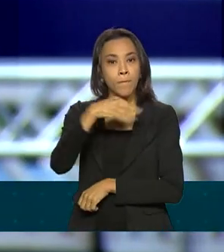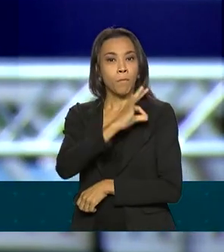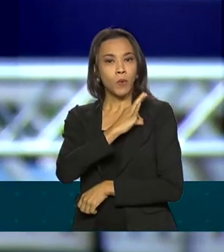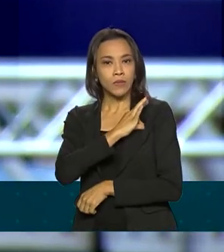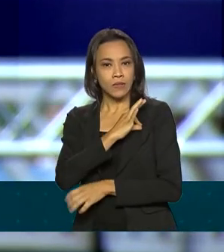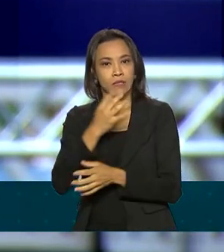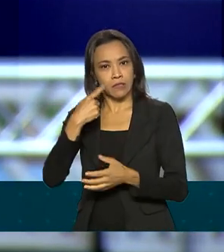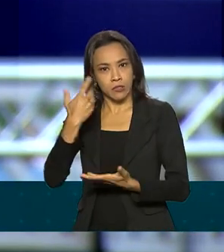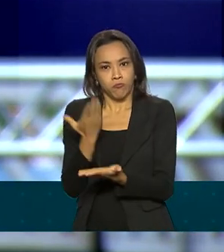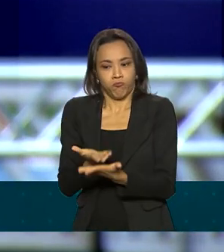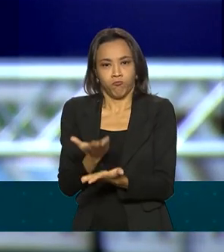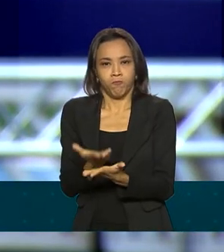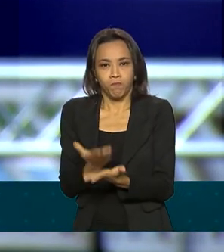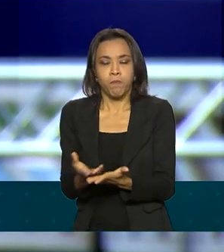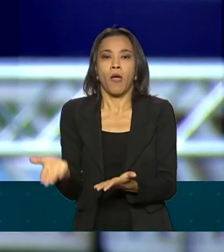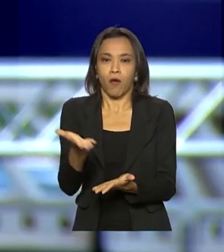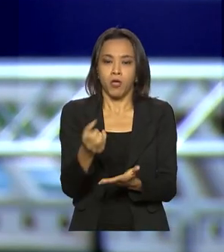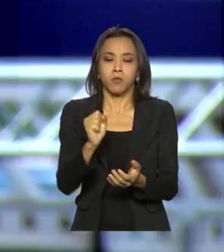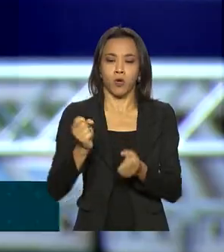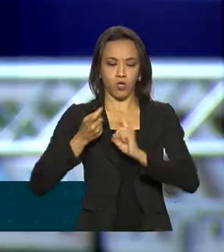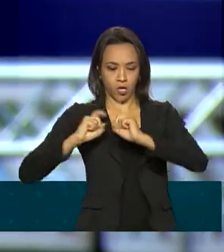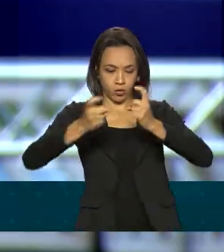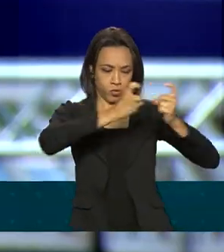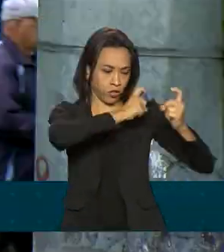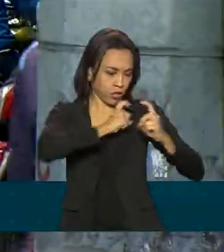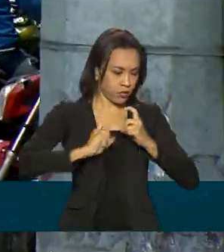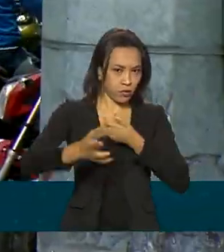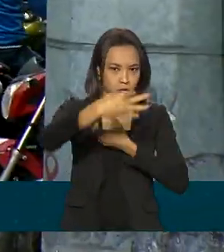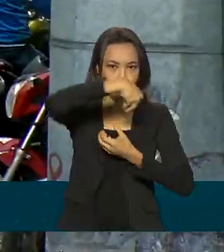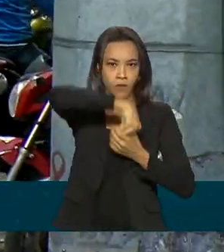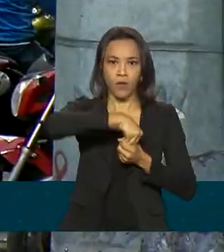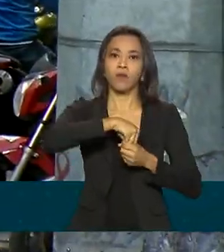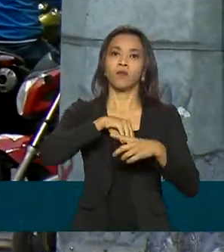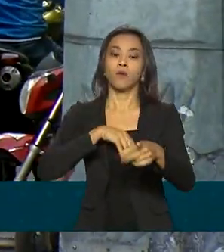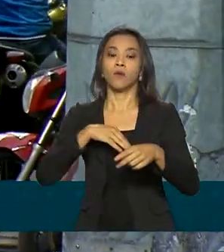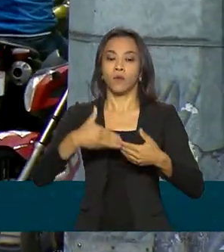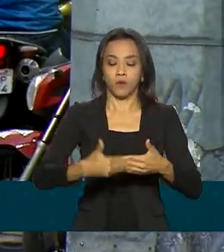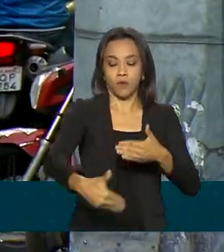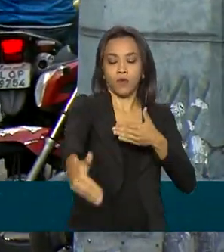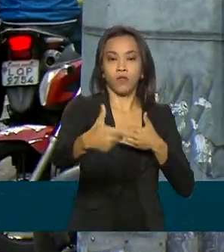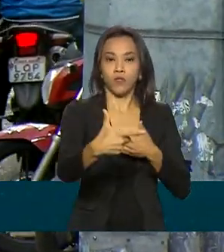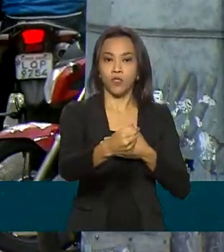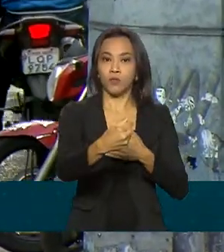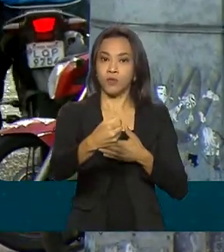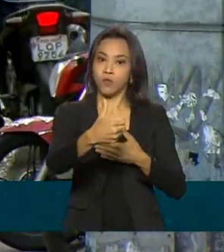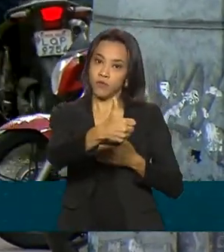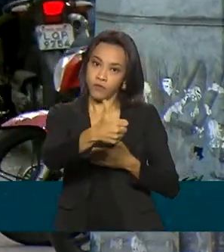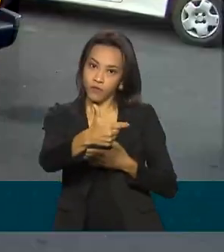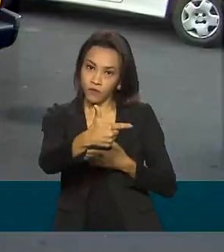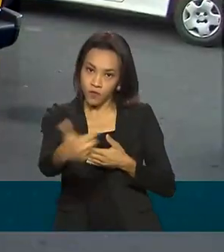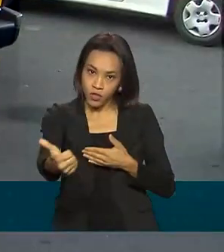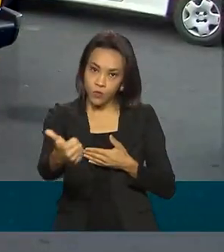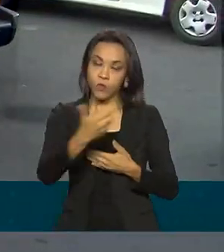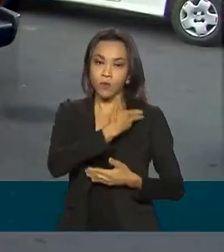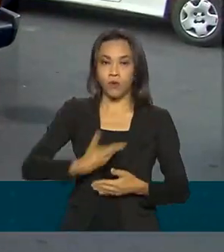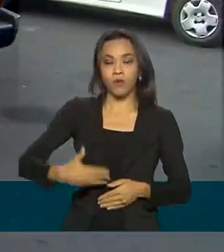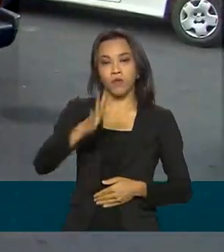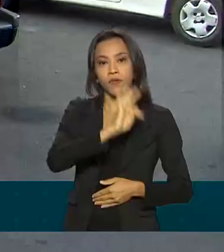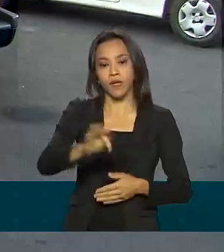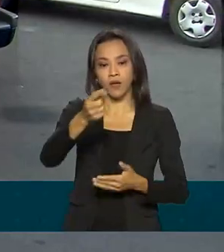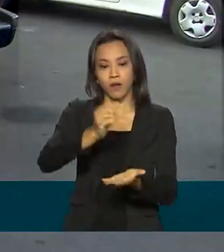poderão assumir postos de gestão e de comando na corporação. Em 2021, o governo federal repassou mais de